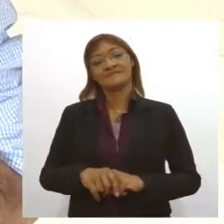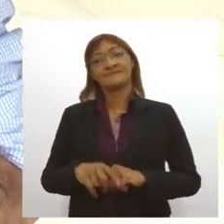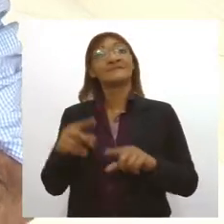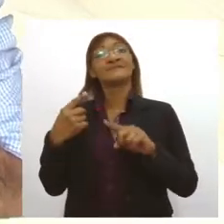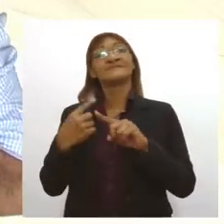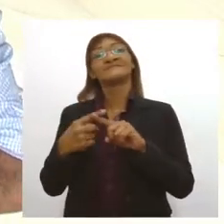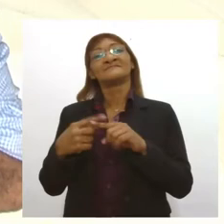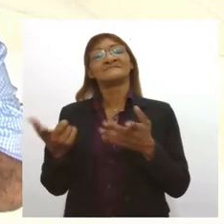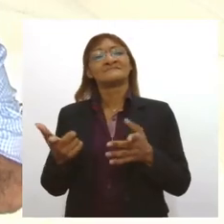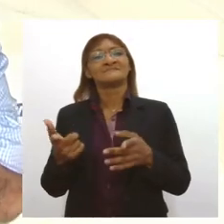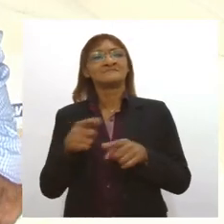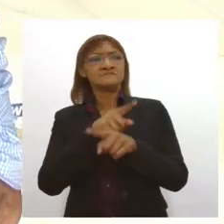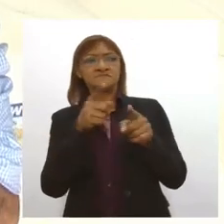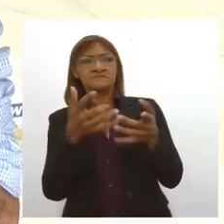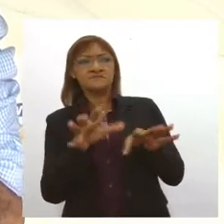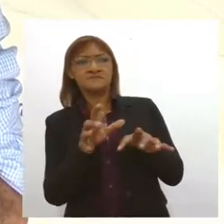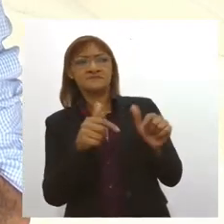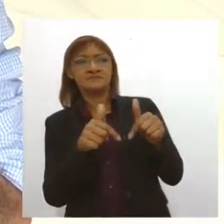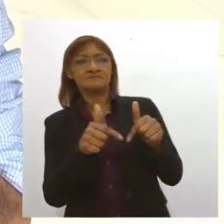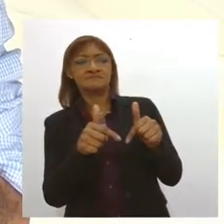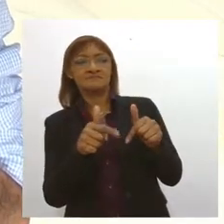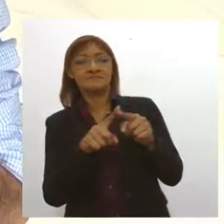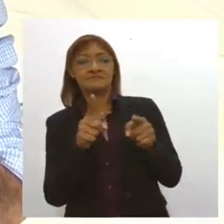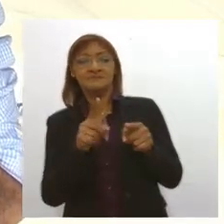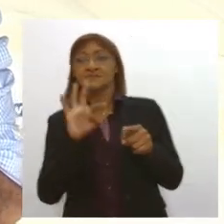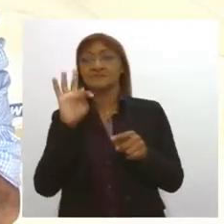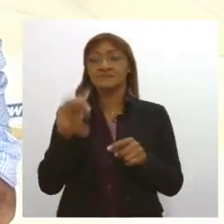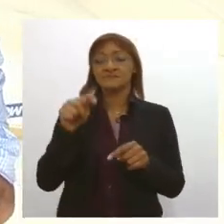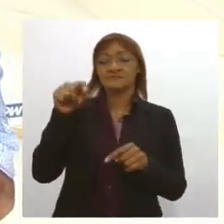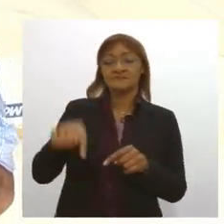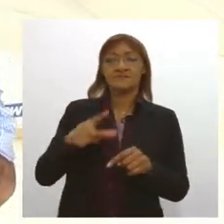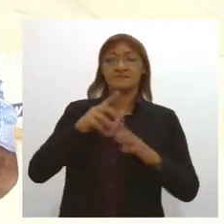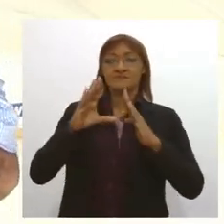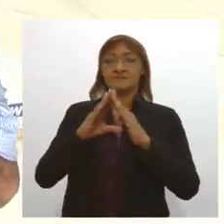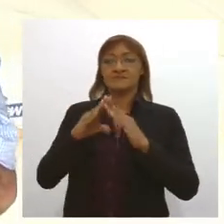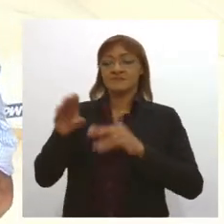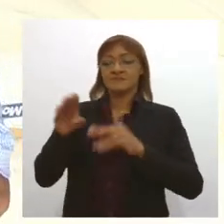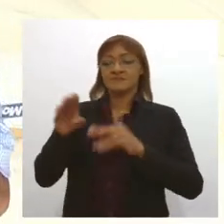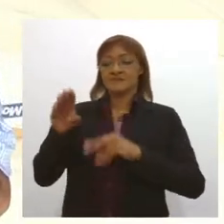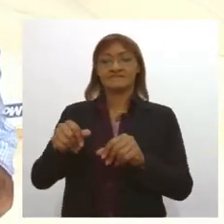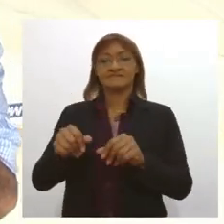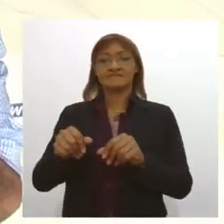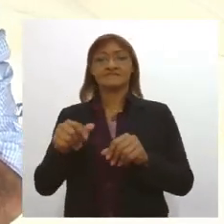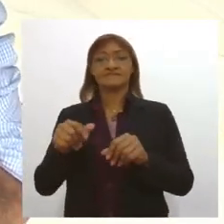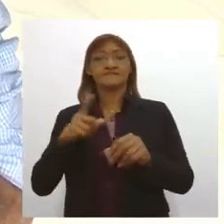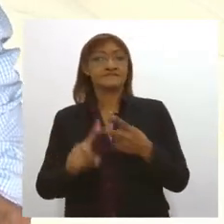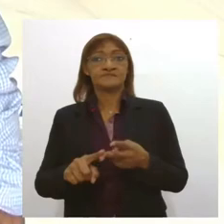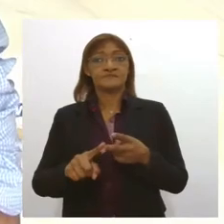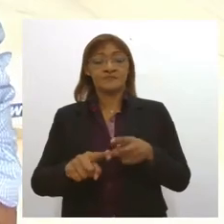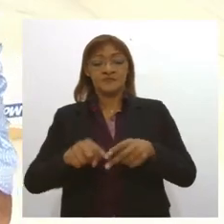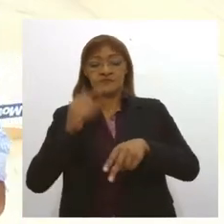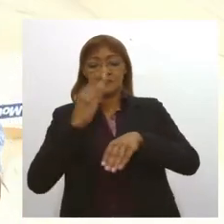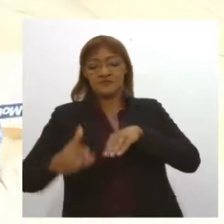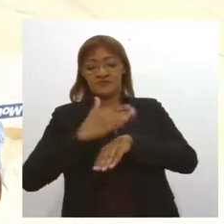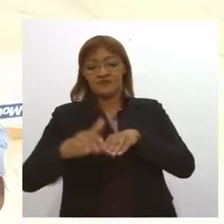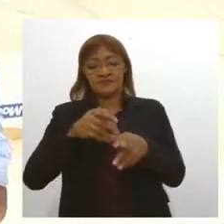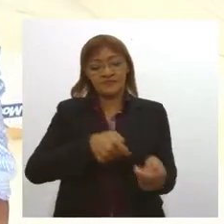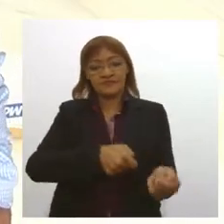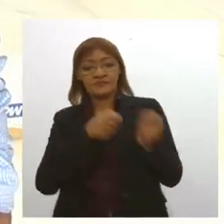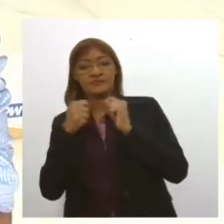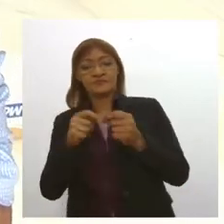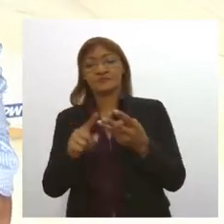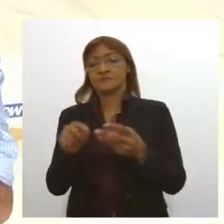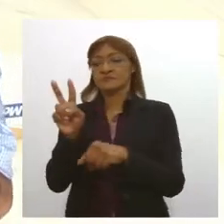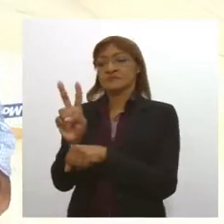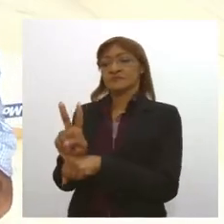trabalha quem não quer trabalhar porque você tem a casa de farinha que você tem o descascamento você tem aquele que toma conta da prensa você tem aquele que toma conta